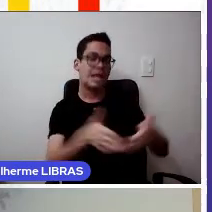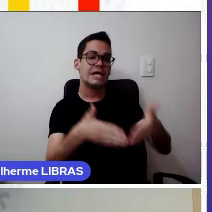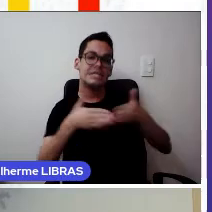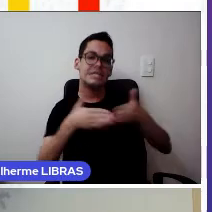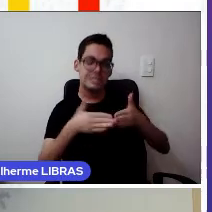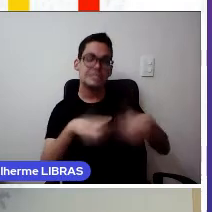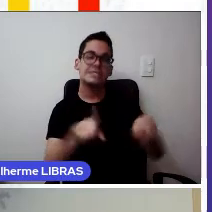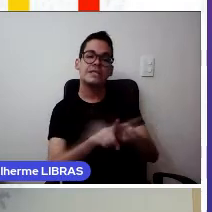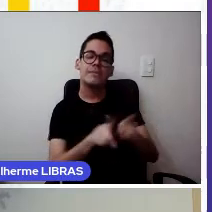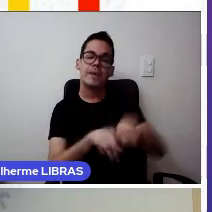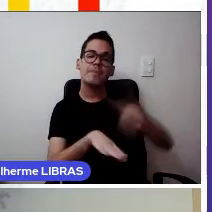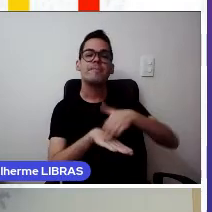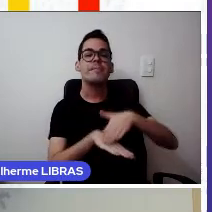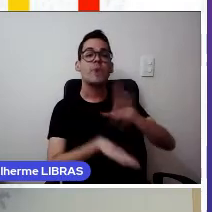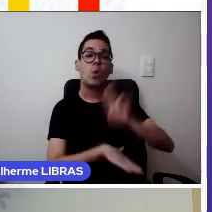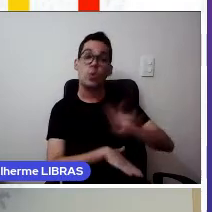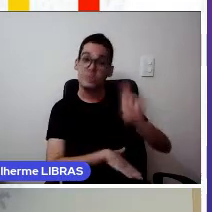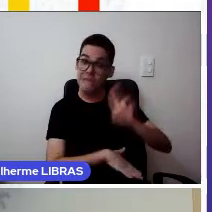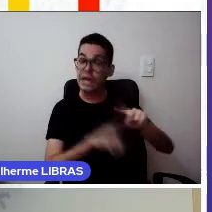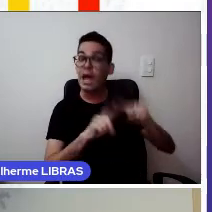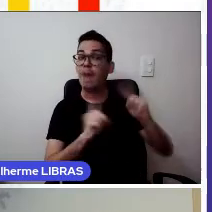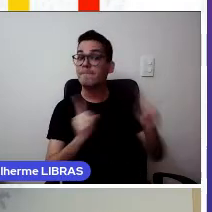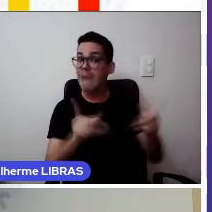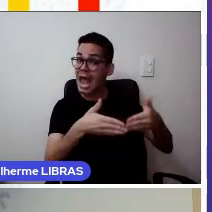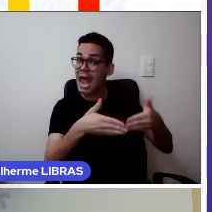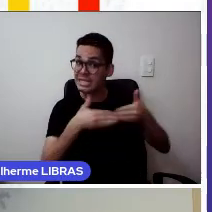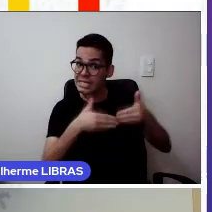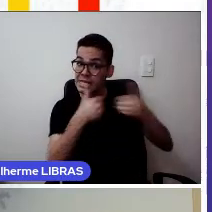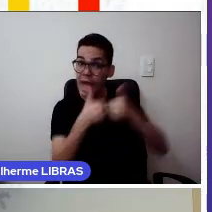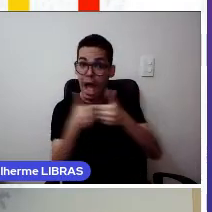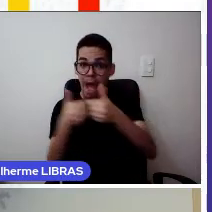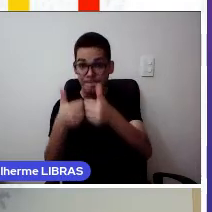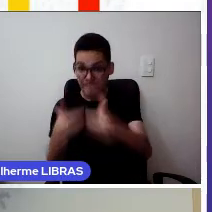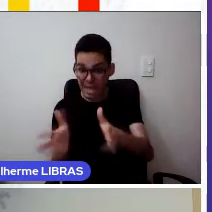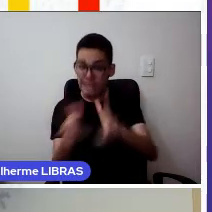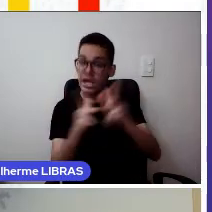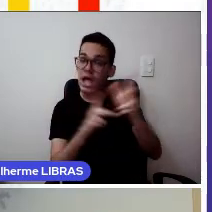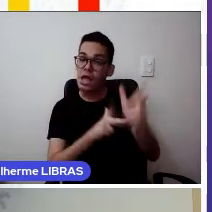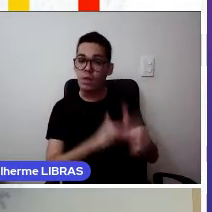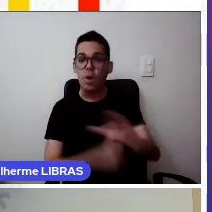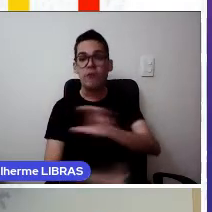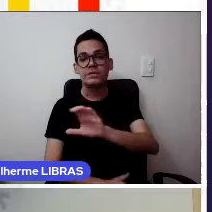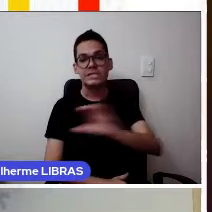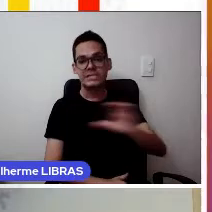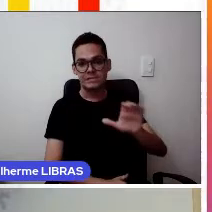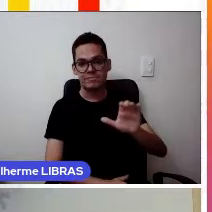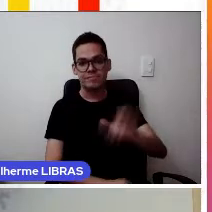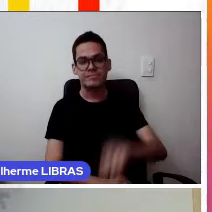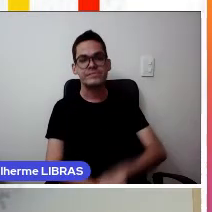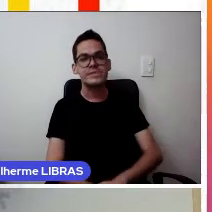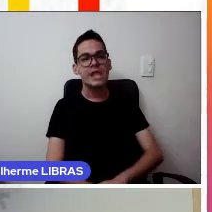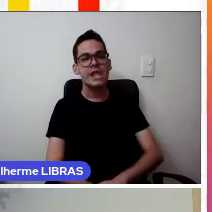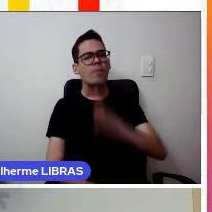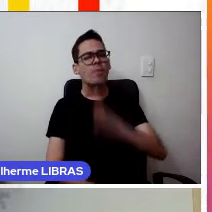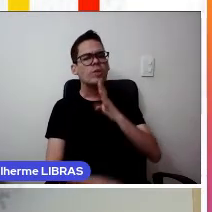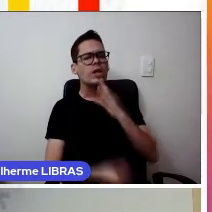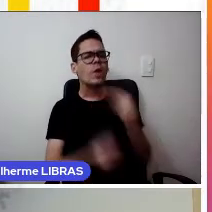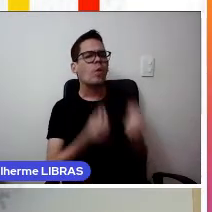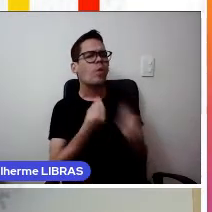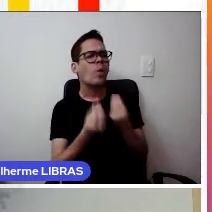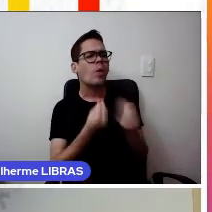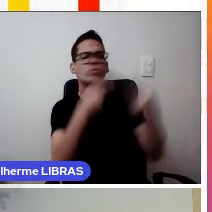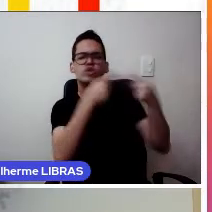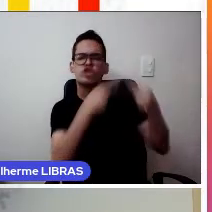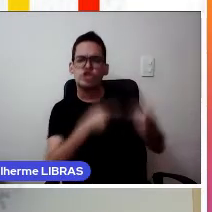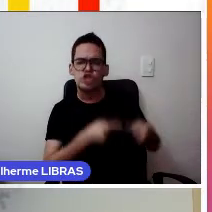atribuída, desde que seja uma licença aberta nos moldes CC. Para conhecer as modalidades de